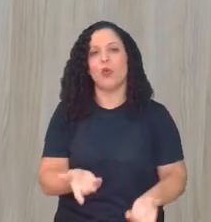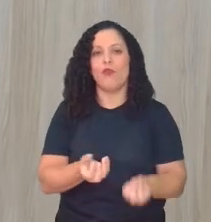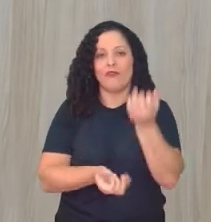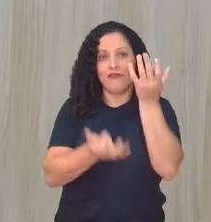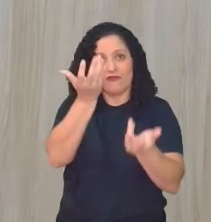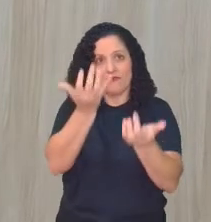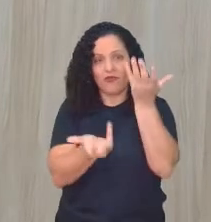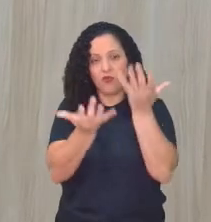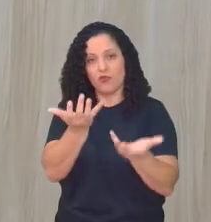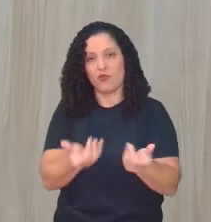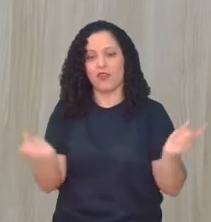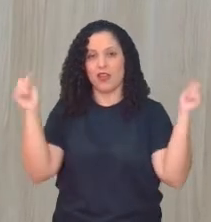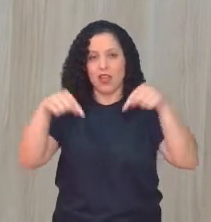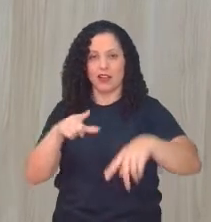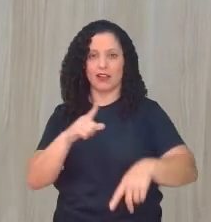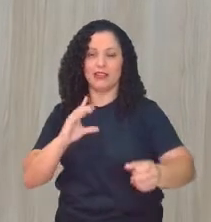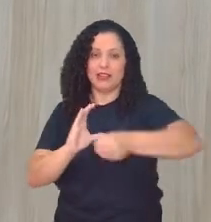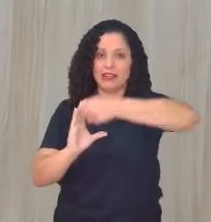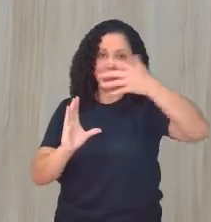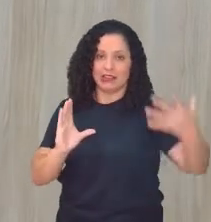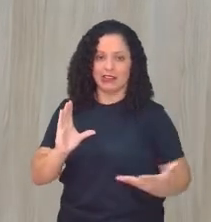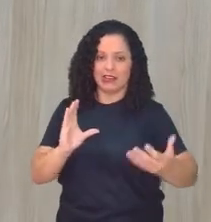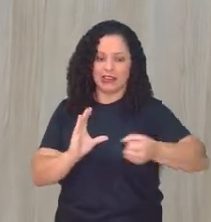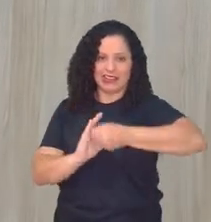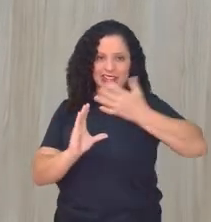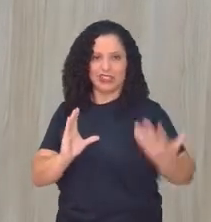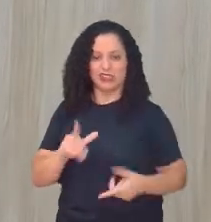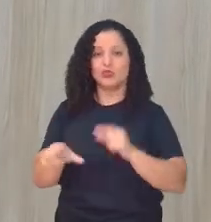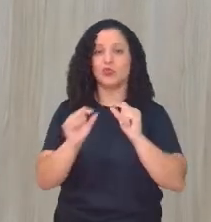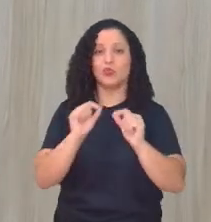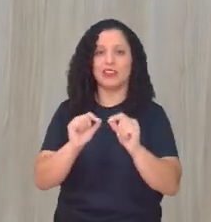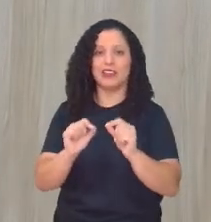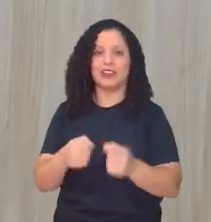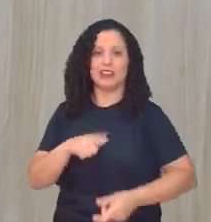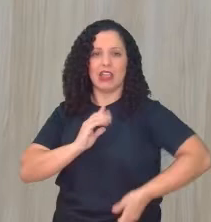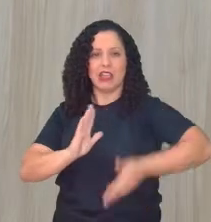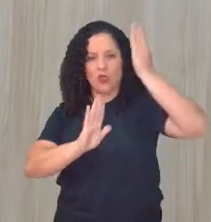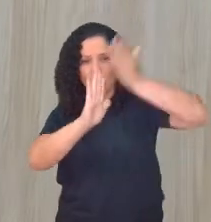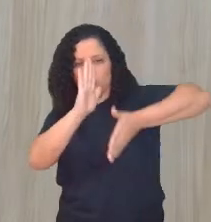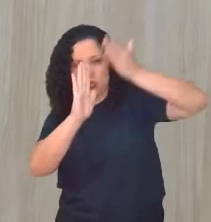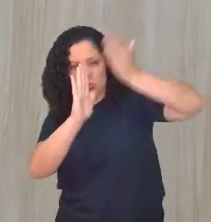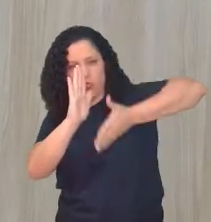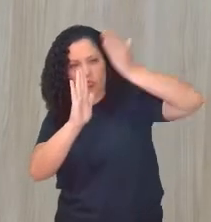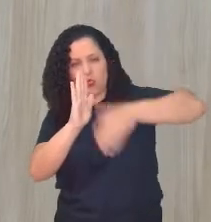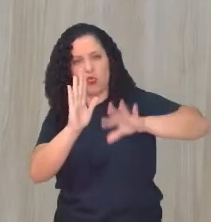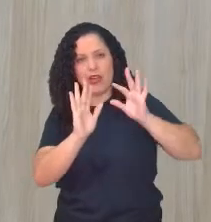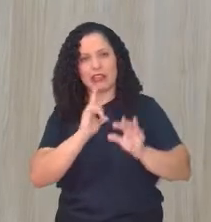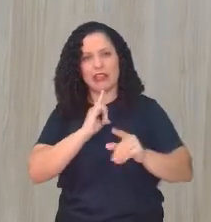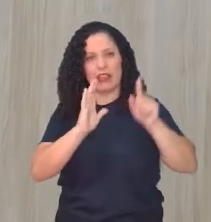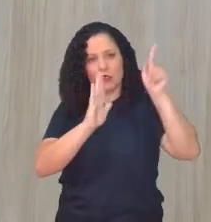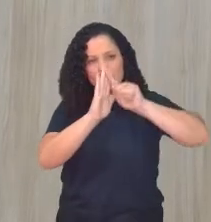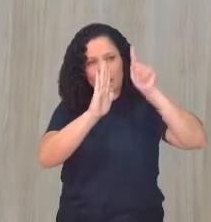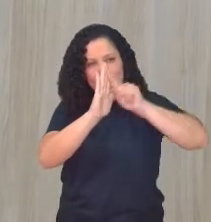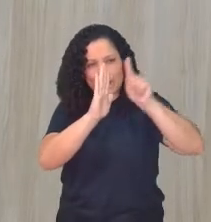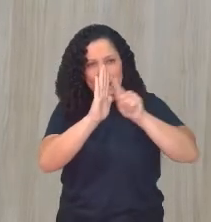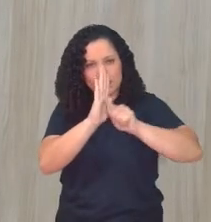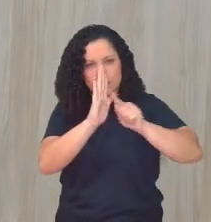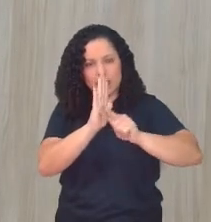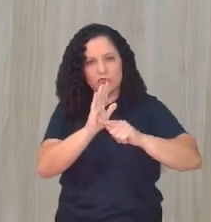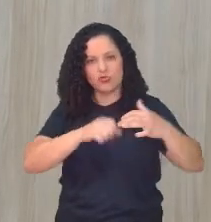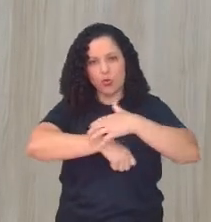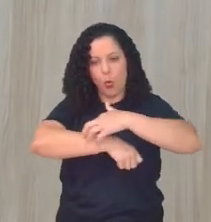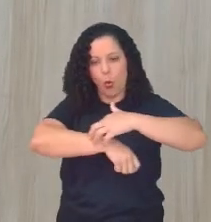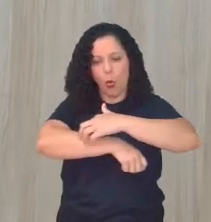propriedades ali, uns pelinhos, umas coisas que cortam, que coçam, né? E que atrapalham também na